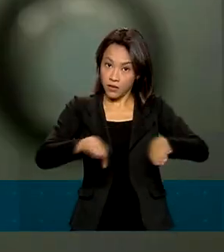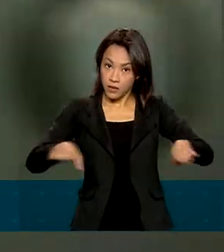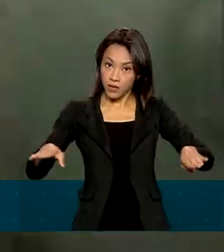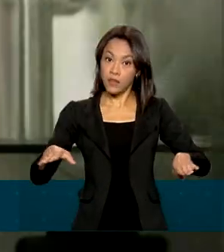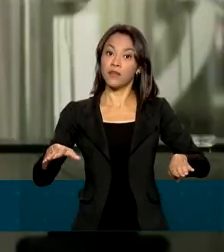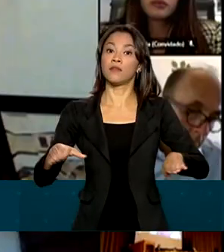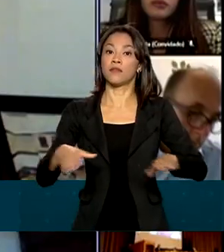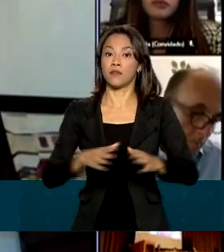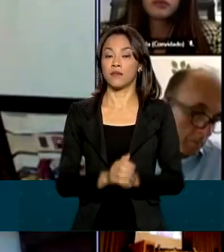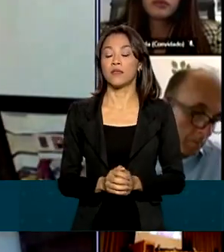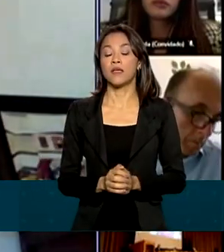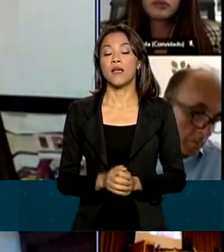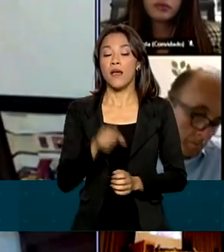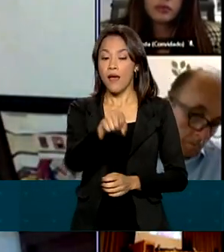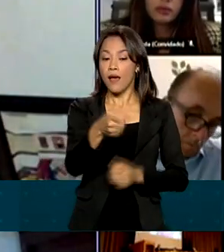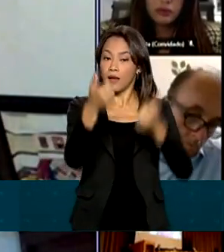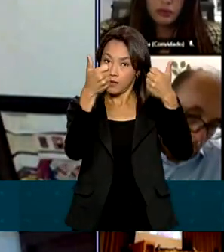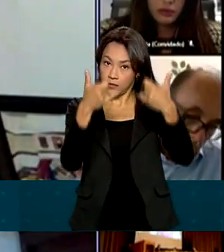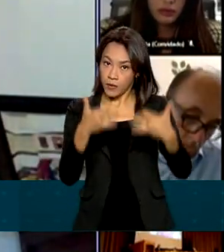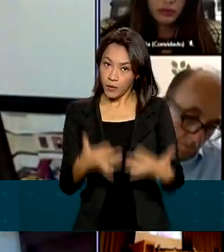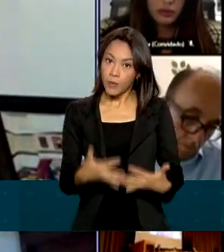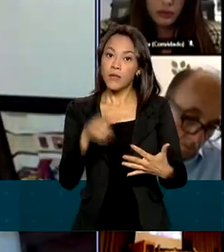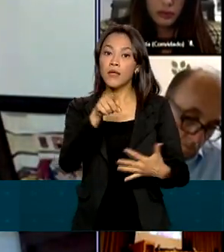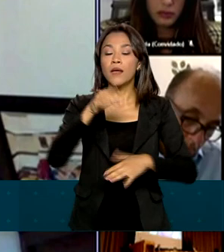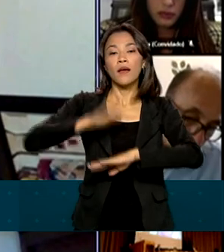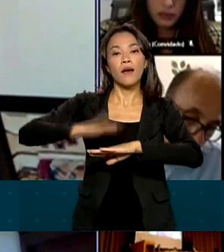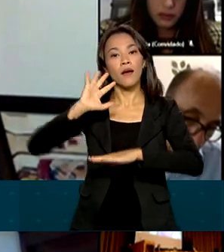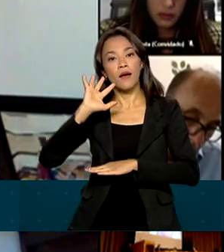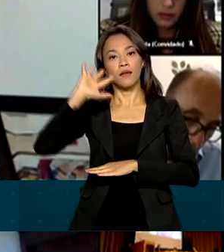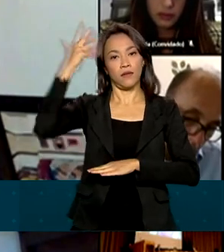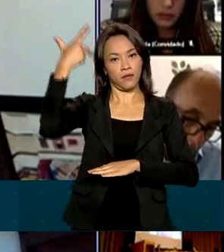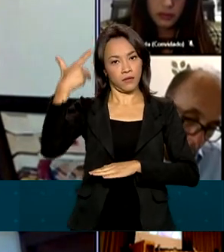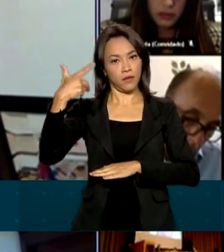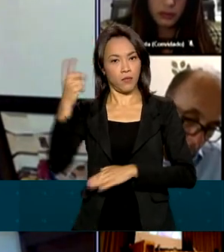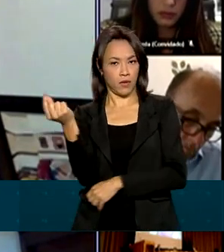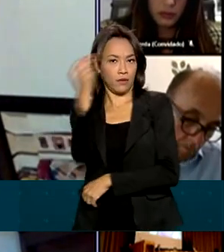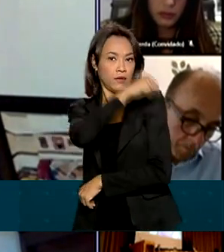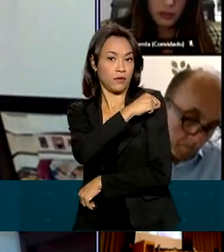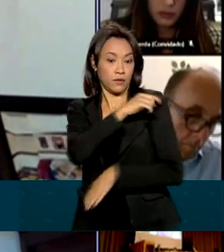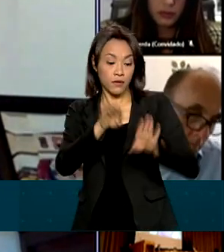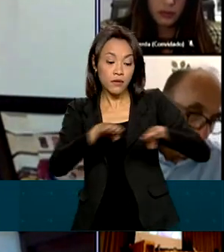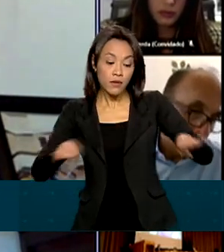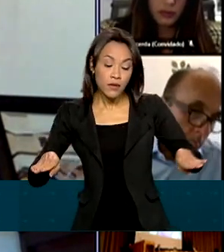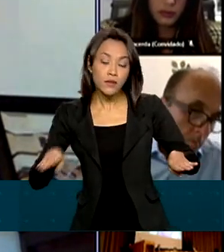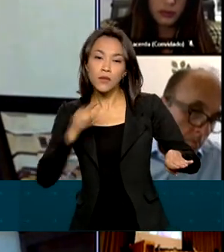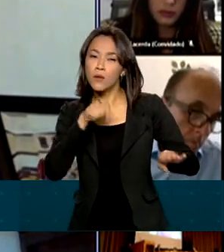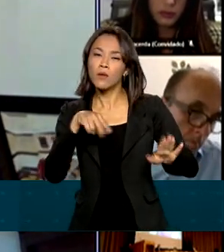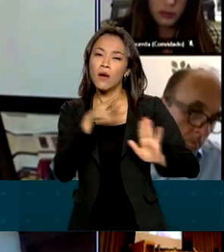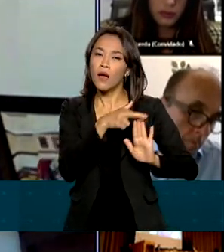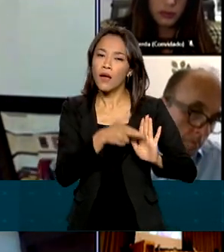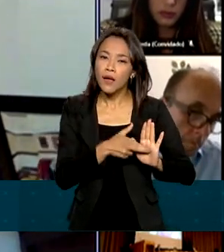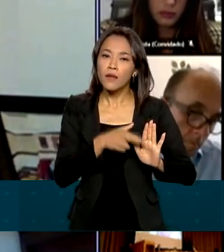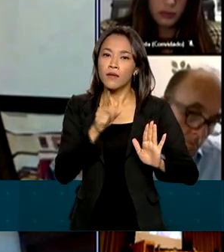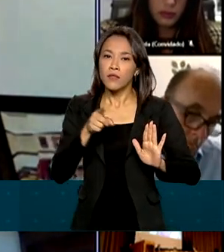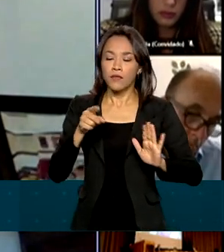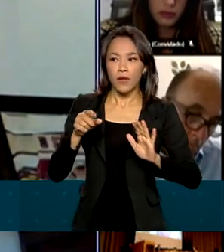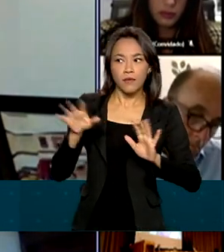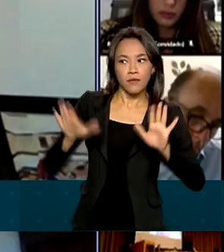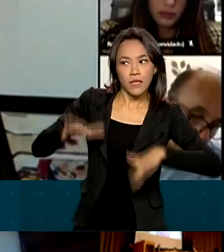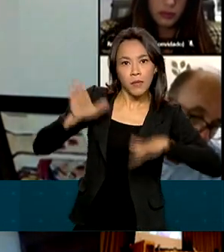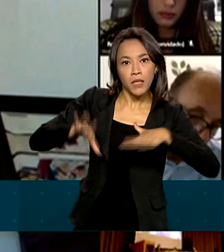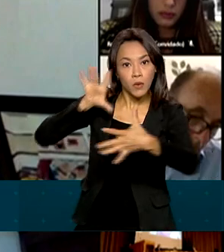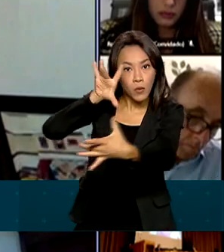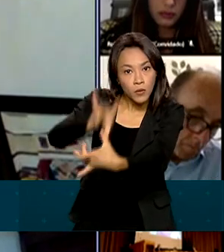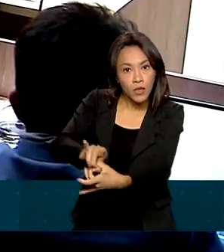de idade. Ela defendeu que a decisão sobre a imunização de crianças leve em conta o contexto epidemiológico